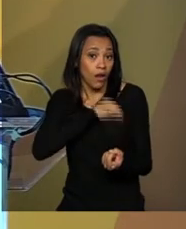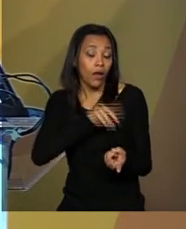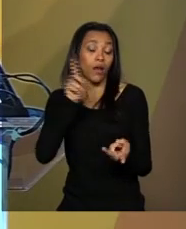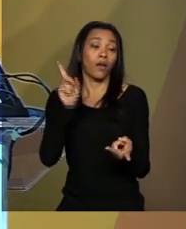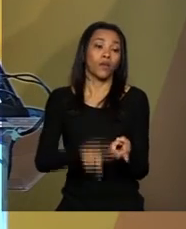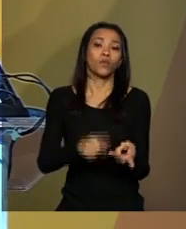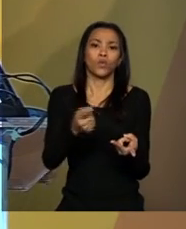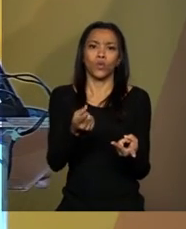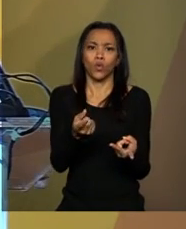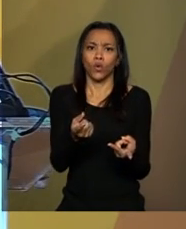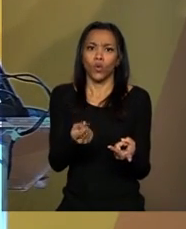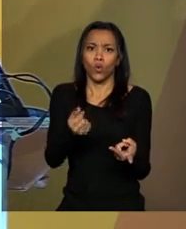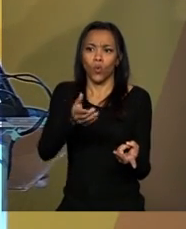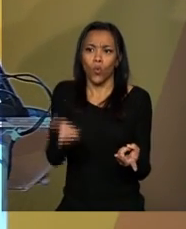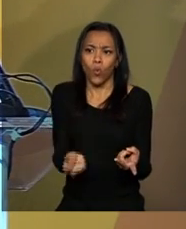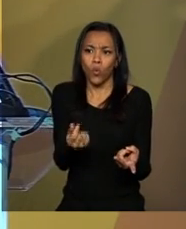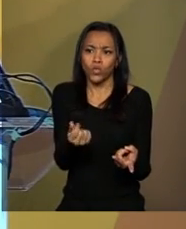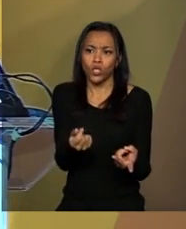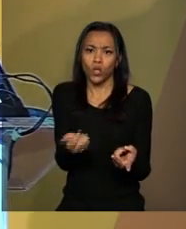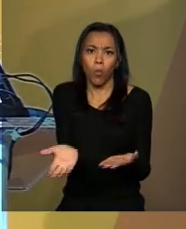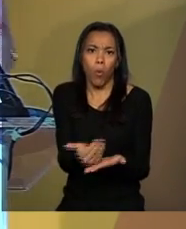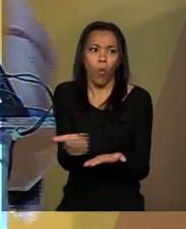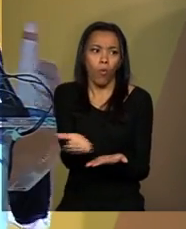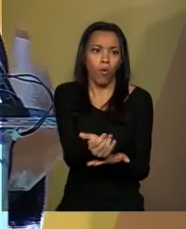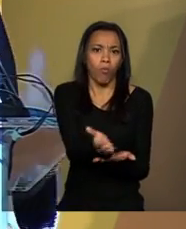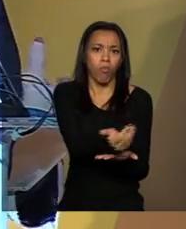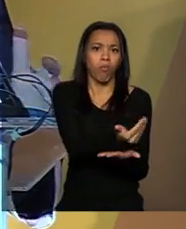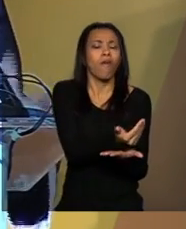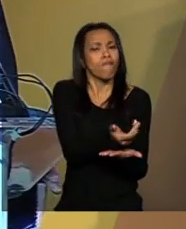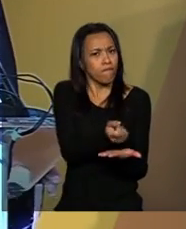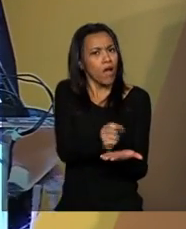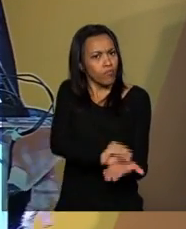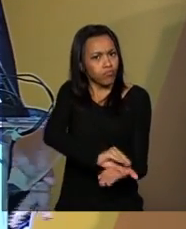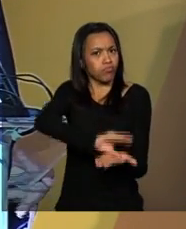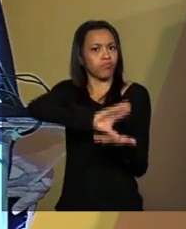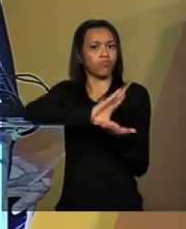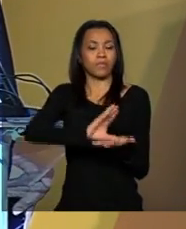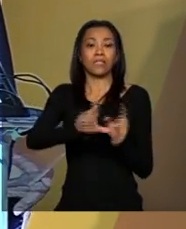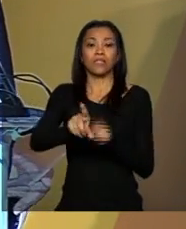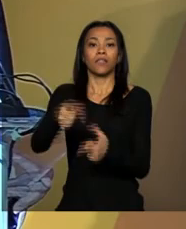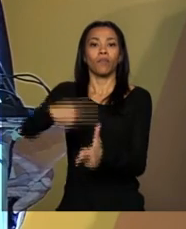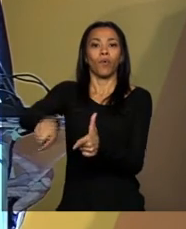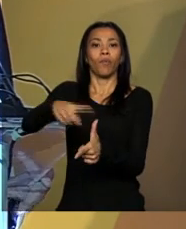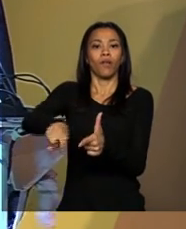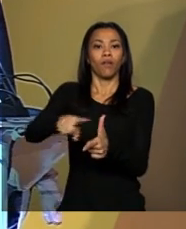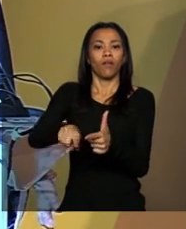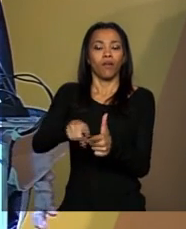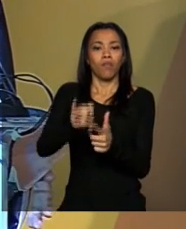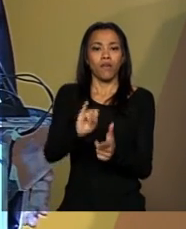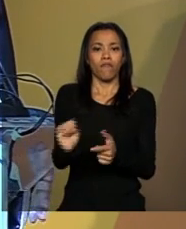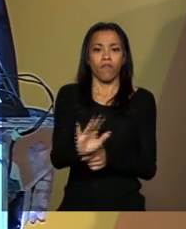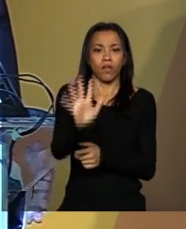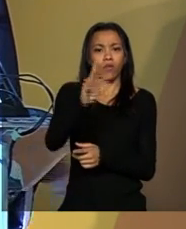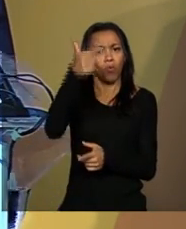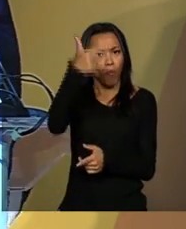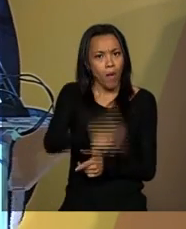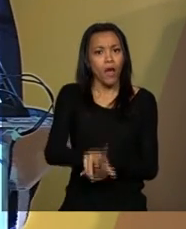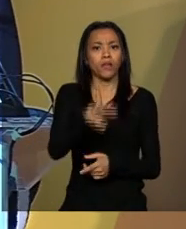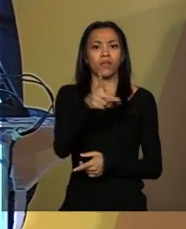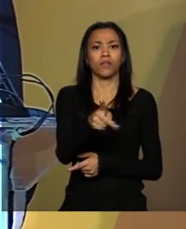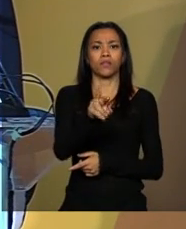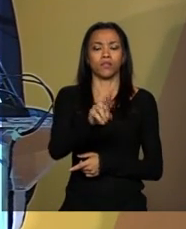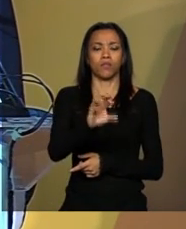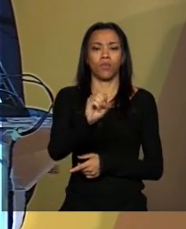necessariamente maiores e vão poder crescer sem pressionar a inflação. Com mais produtividade, a